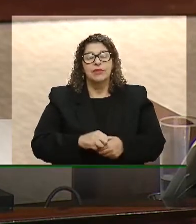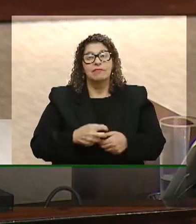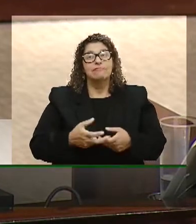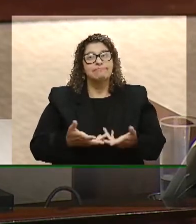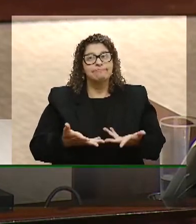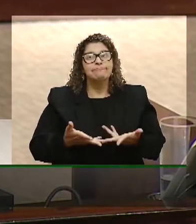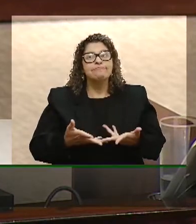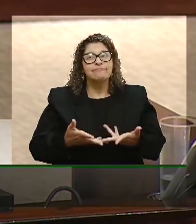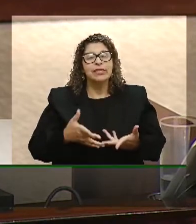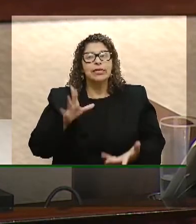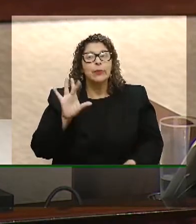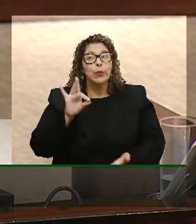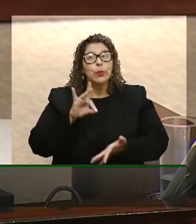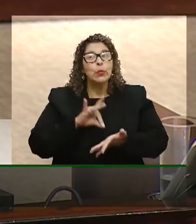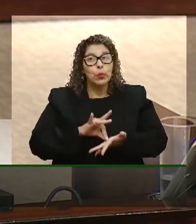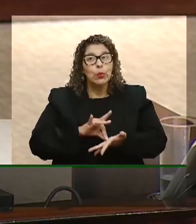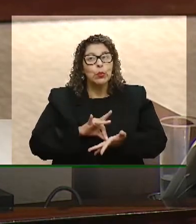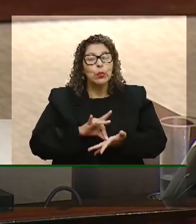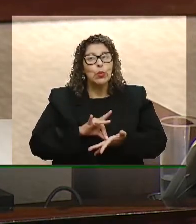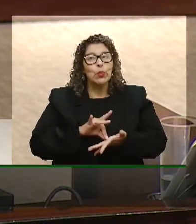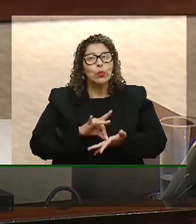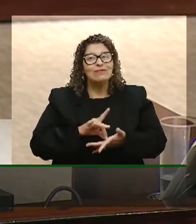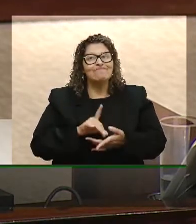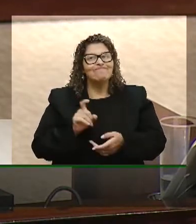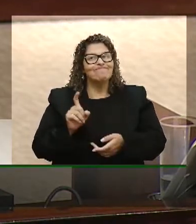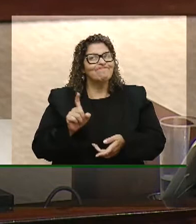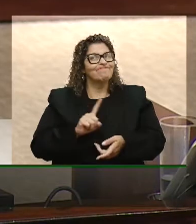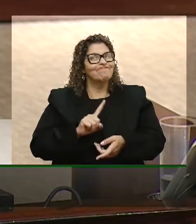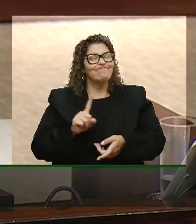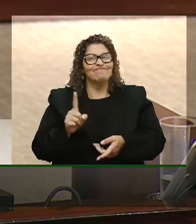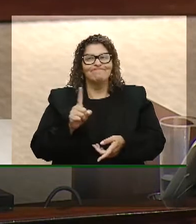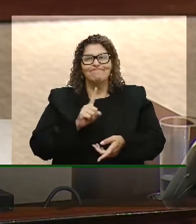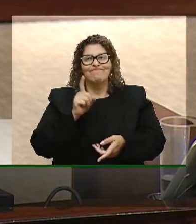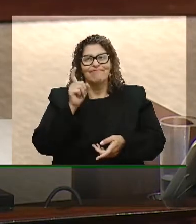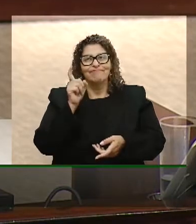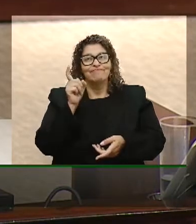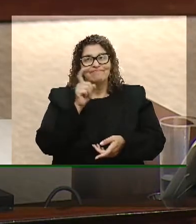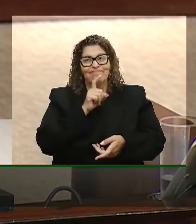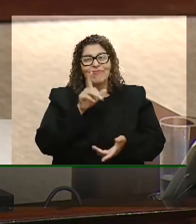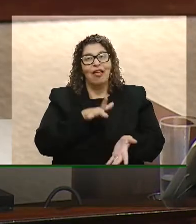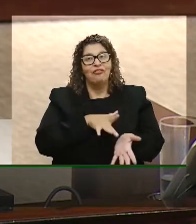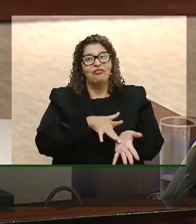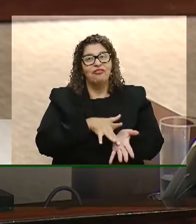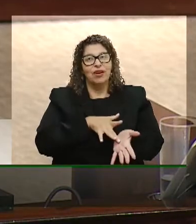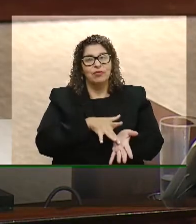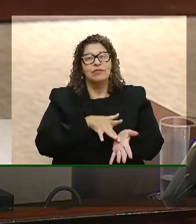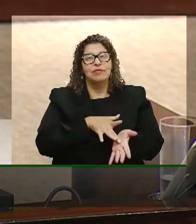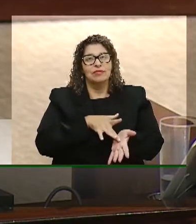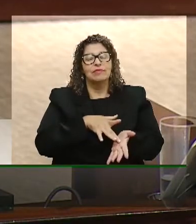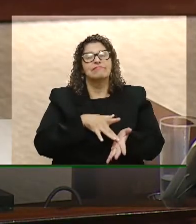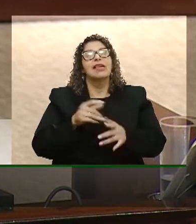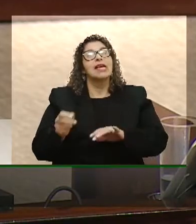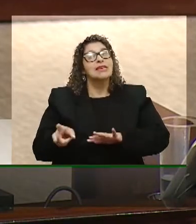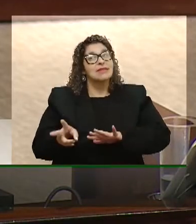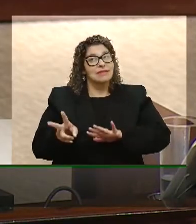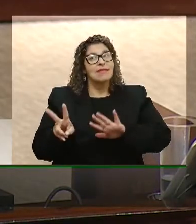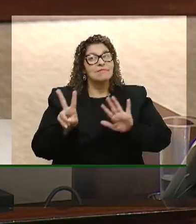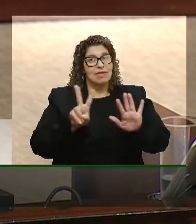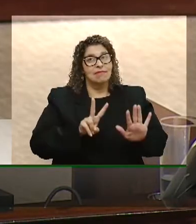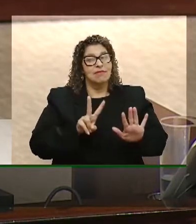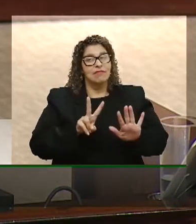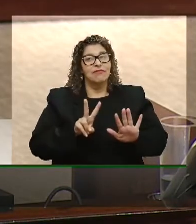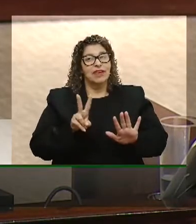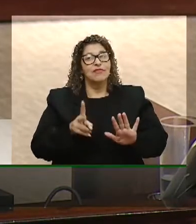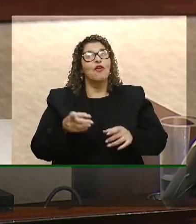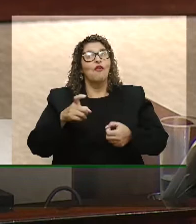vai chegar à conclusão de que isso não é verdadeiro. E eu vou retomar esse dado aqui semana que vem. O Estado do Rio Grande